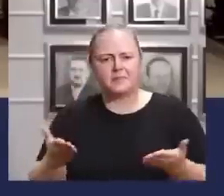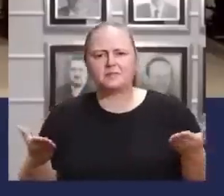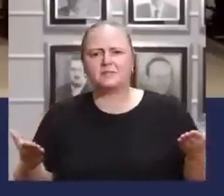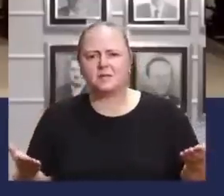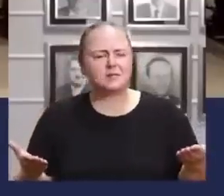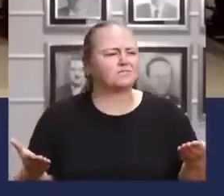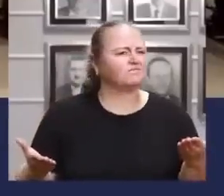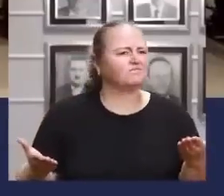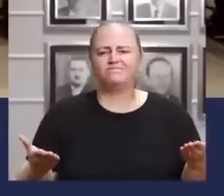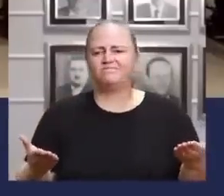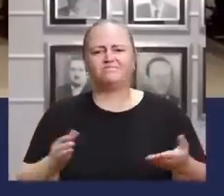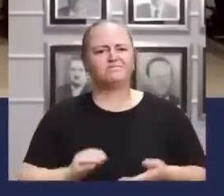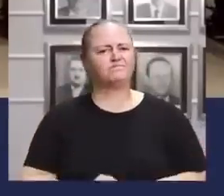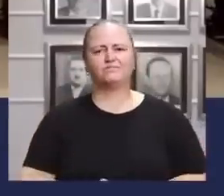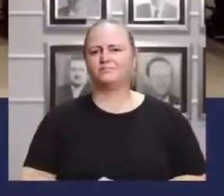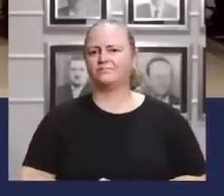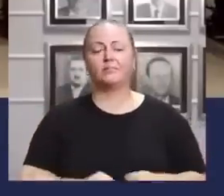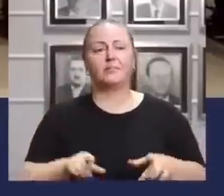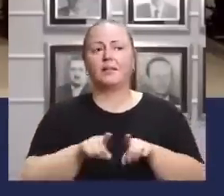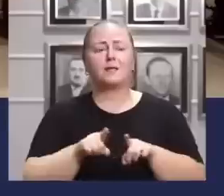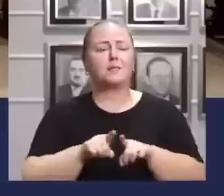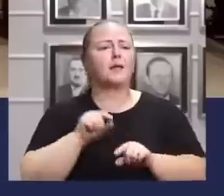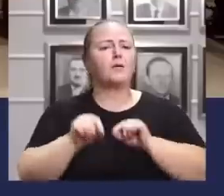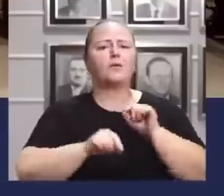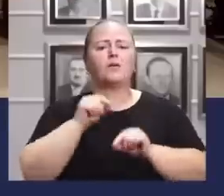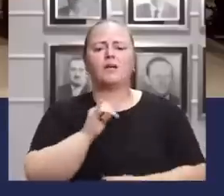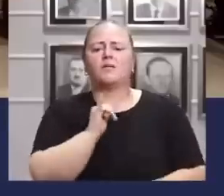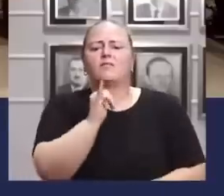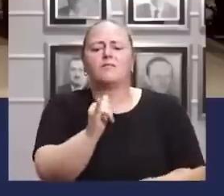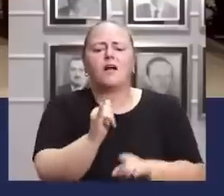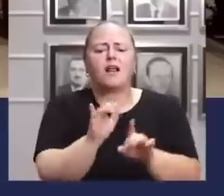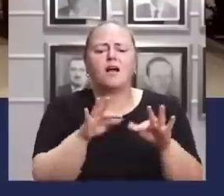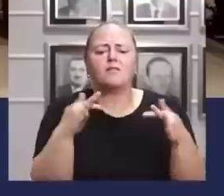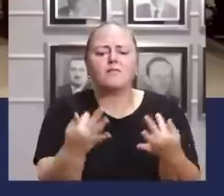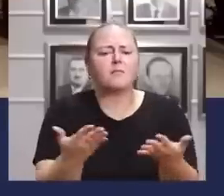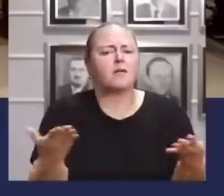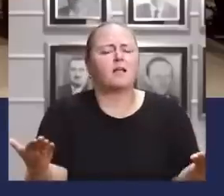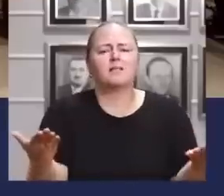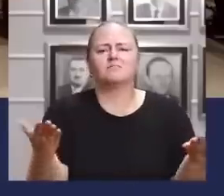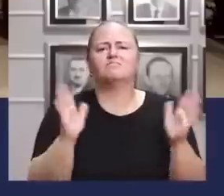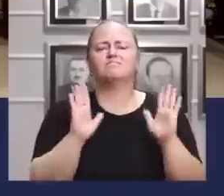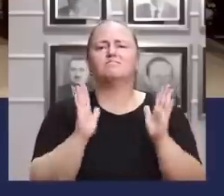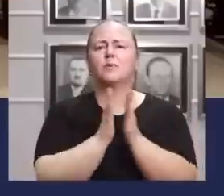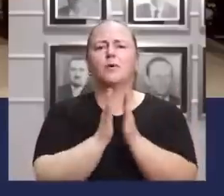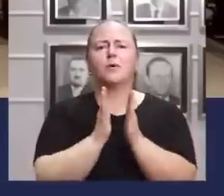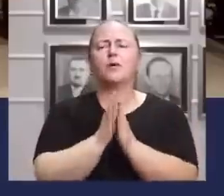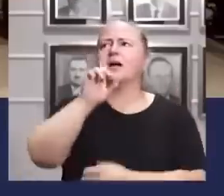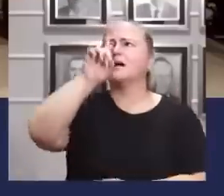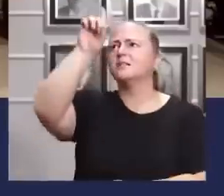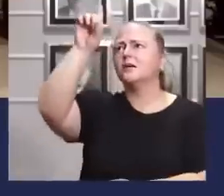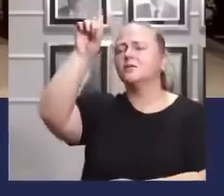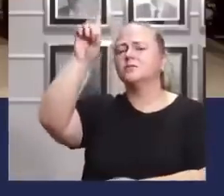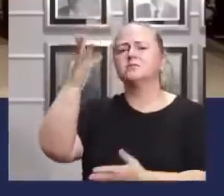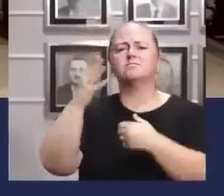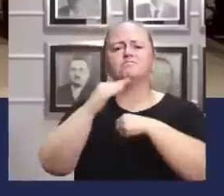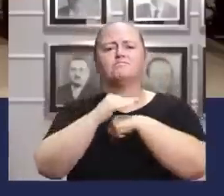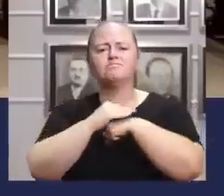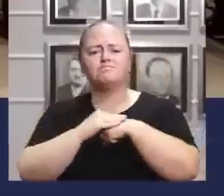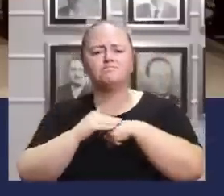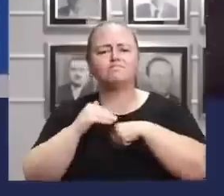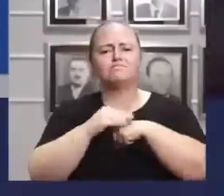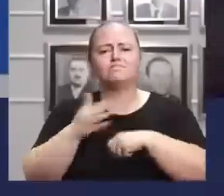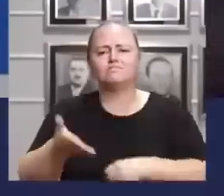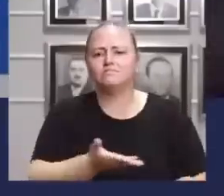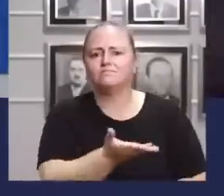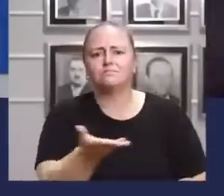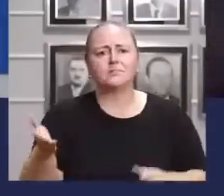Segundo, não tem palavras, a não ser o conforto de Deus para as famílias que perderam os seus filhos nesse momento